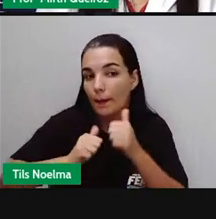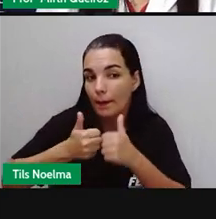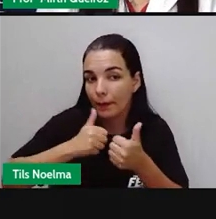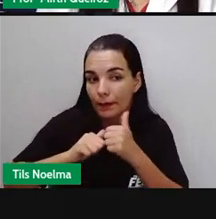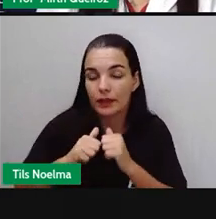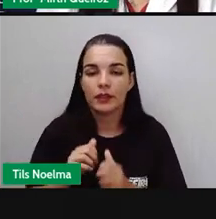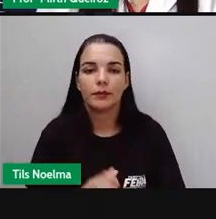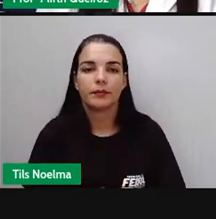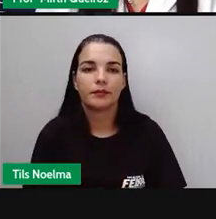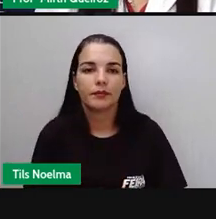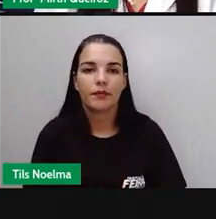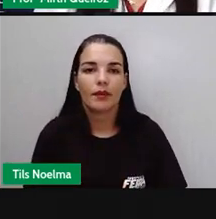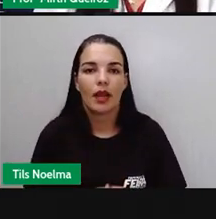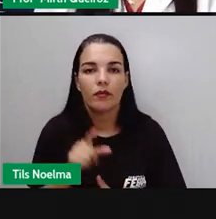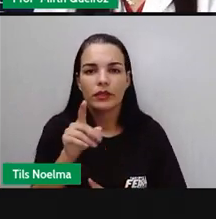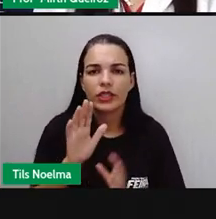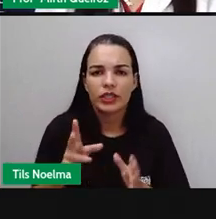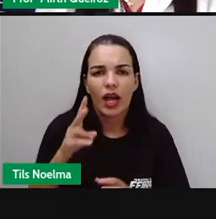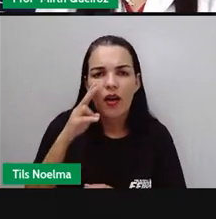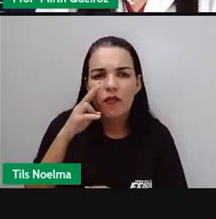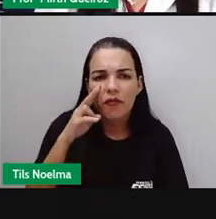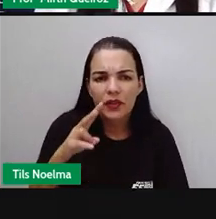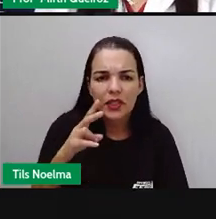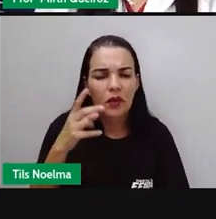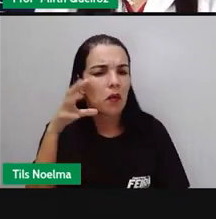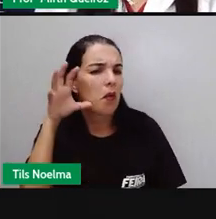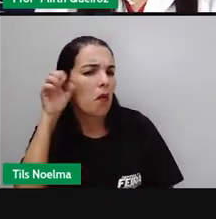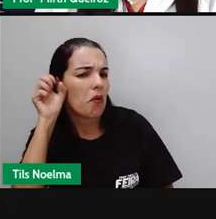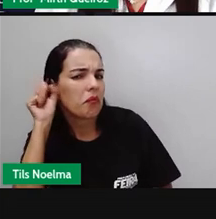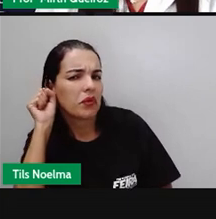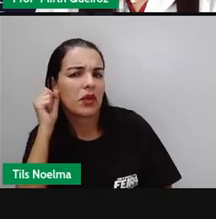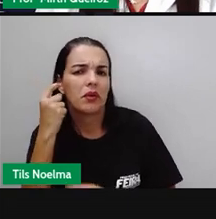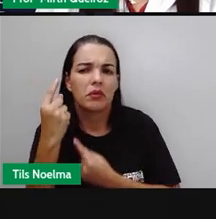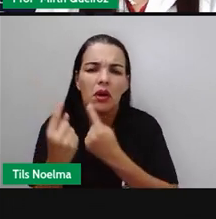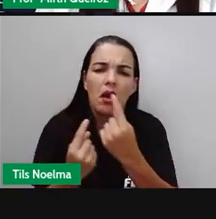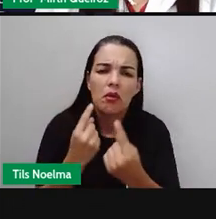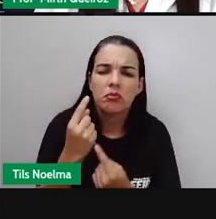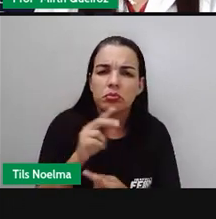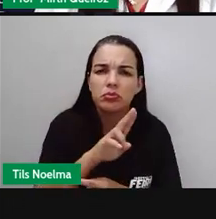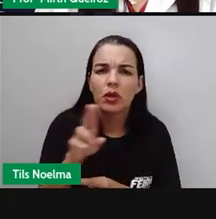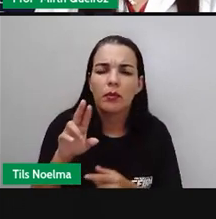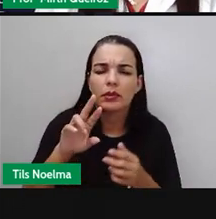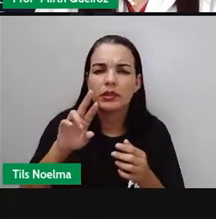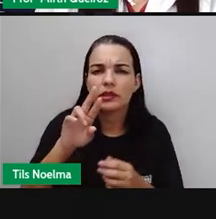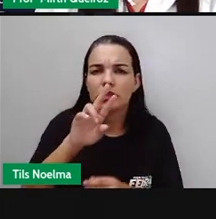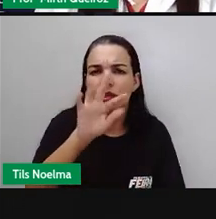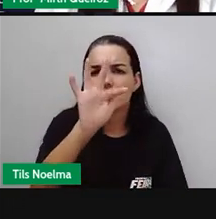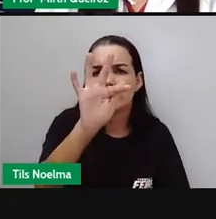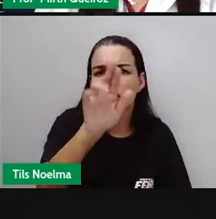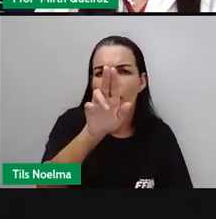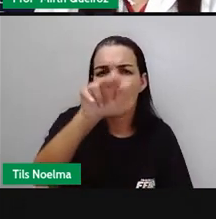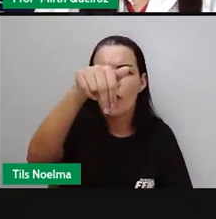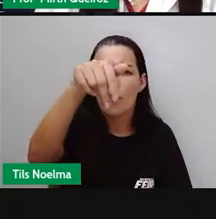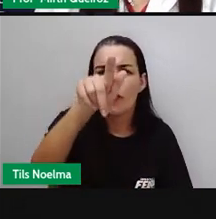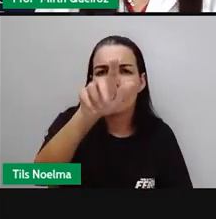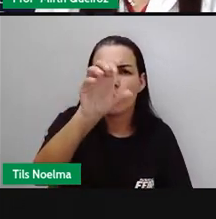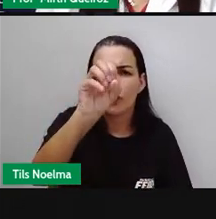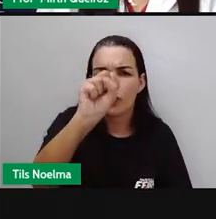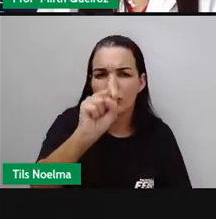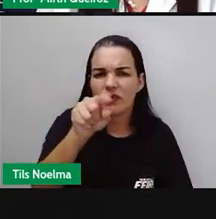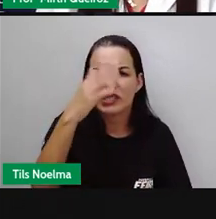e alimentos. Você já deve ter ouvido falar dos fundos. Mas, será que você